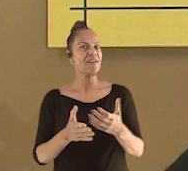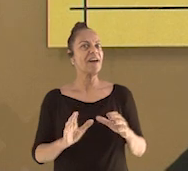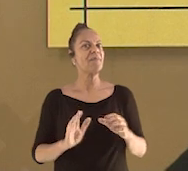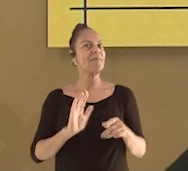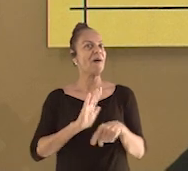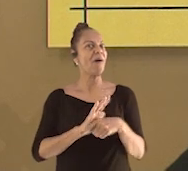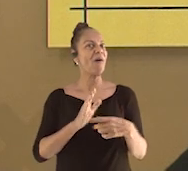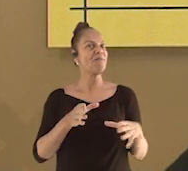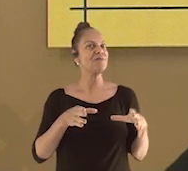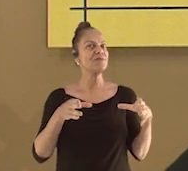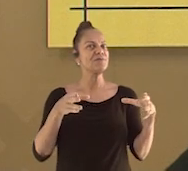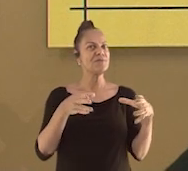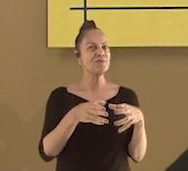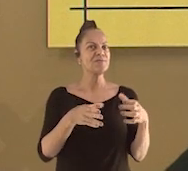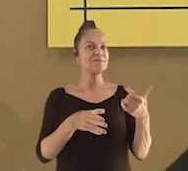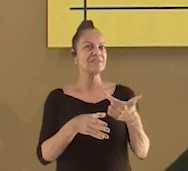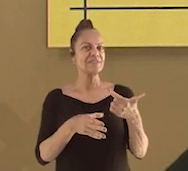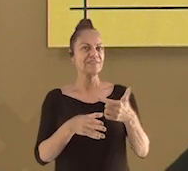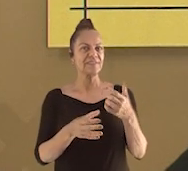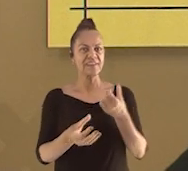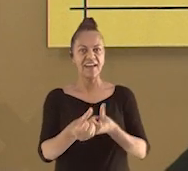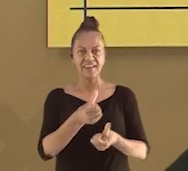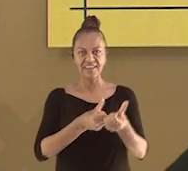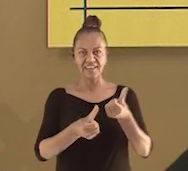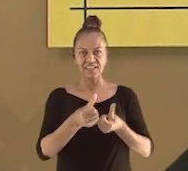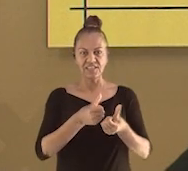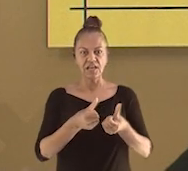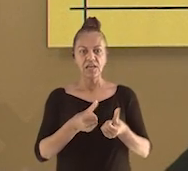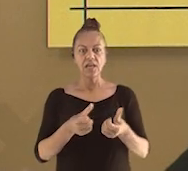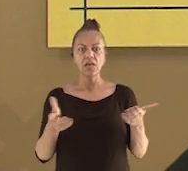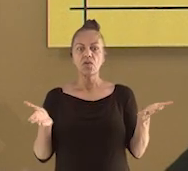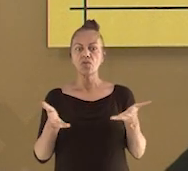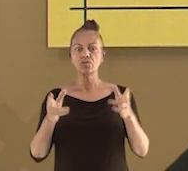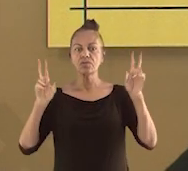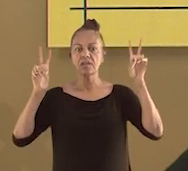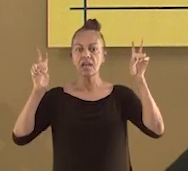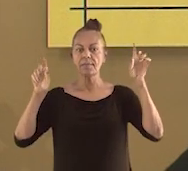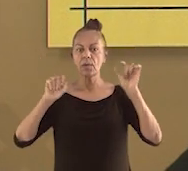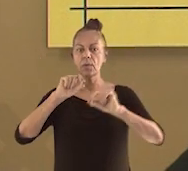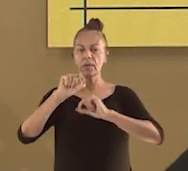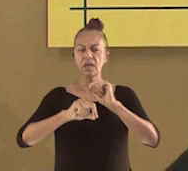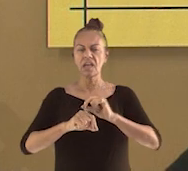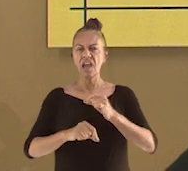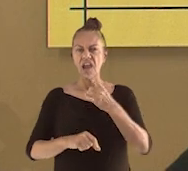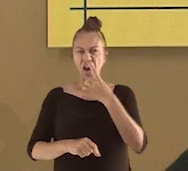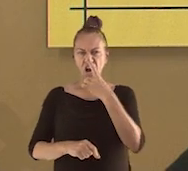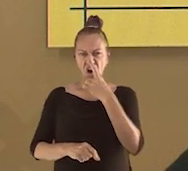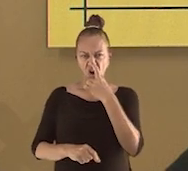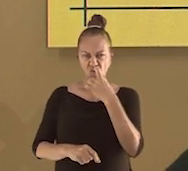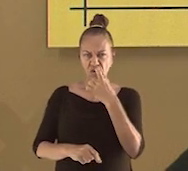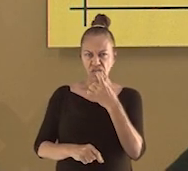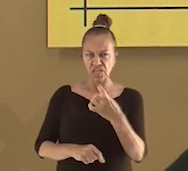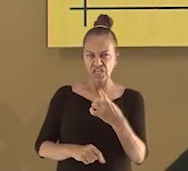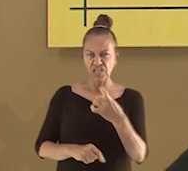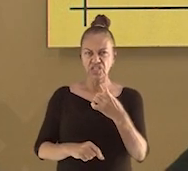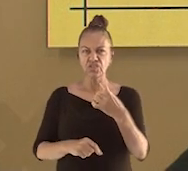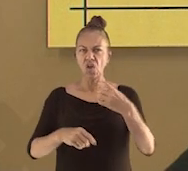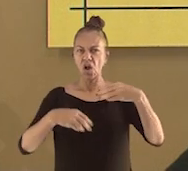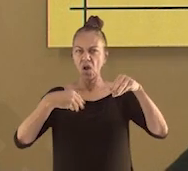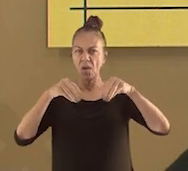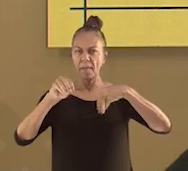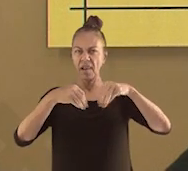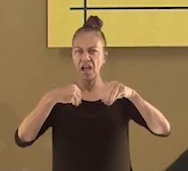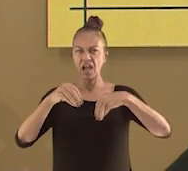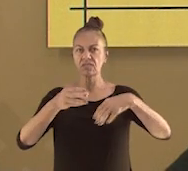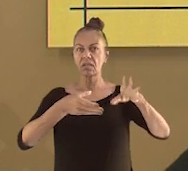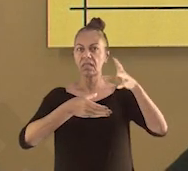EJA. Nela, nós falaremos sobre o lixo plástico no mar. Você sabia que o lixo plástico que